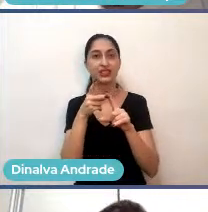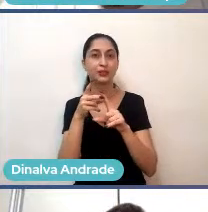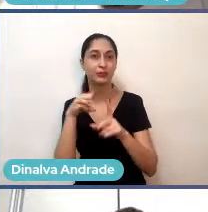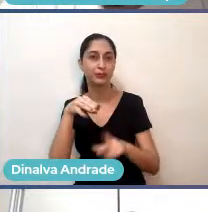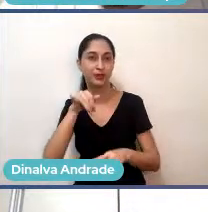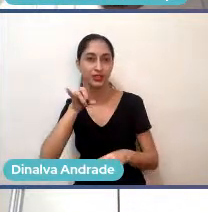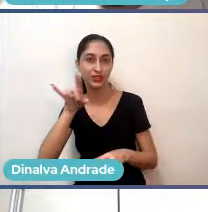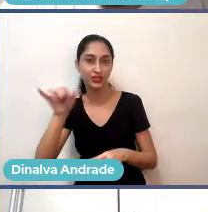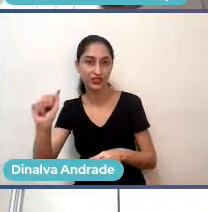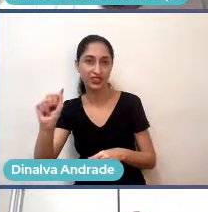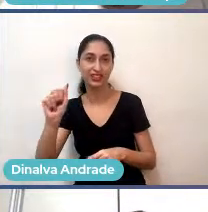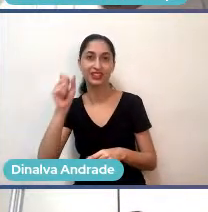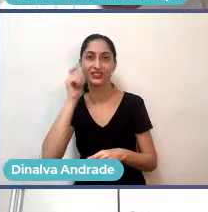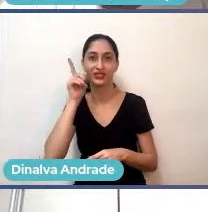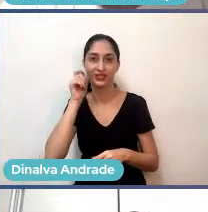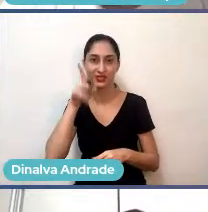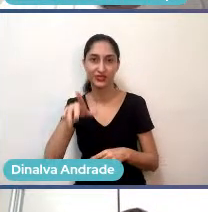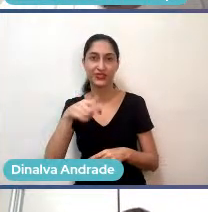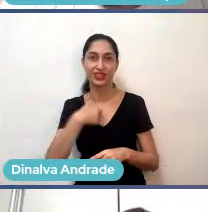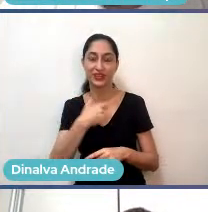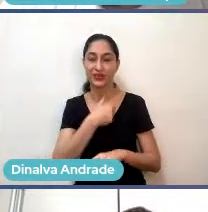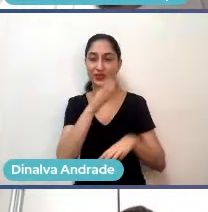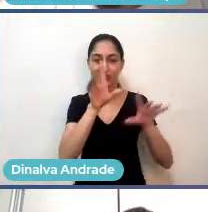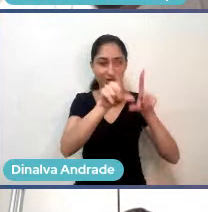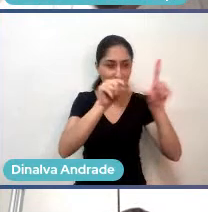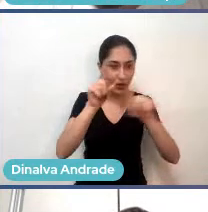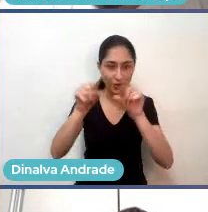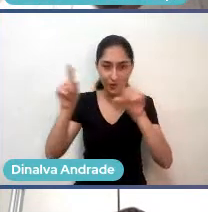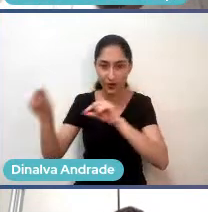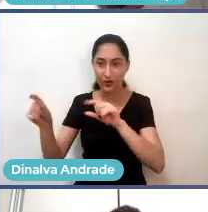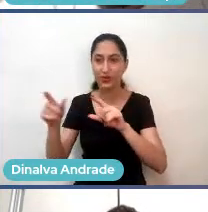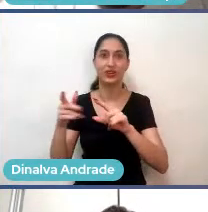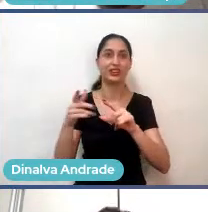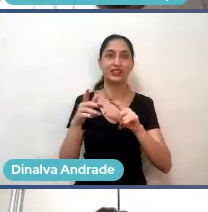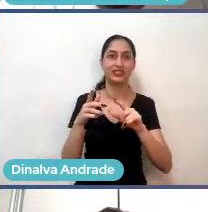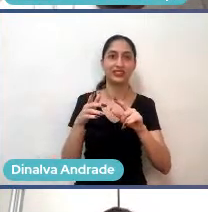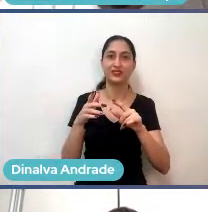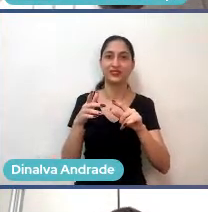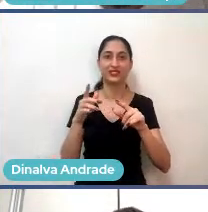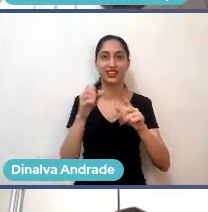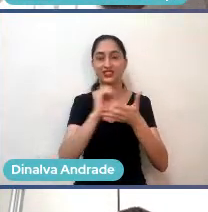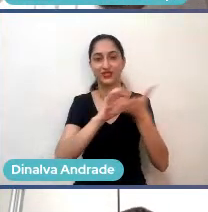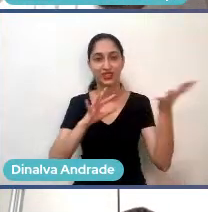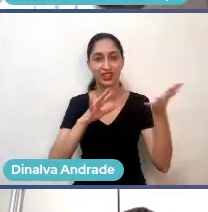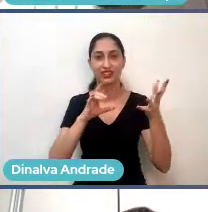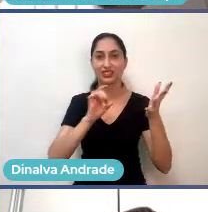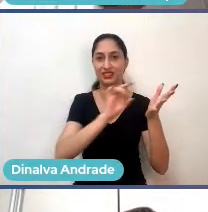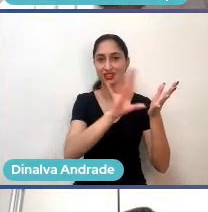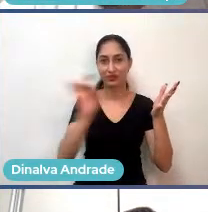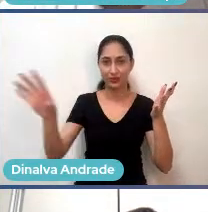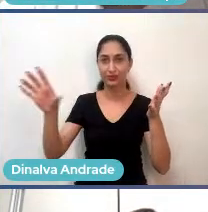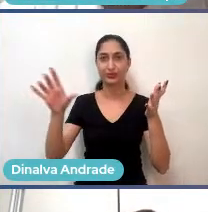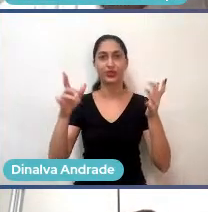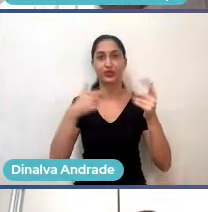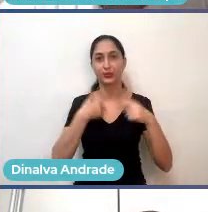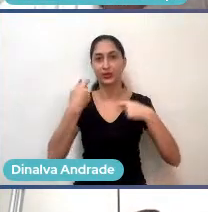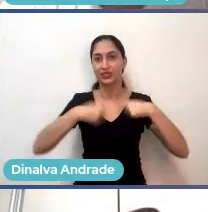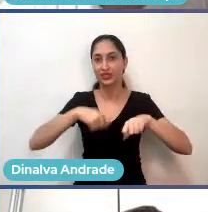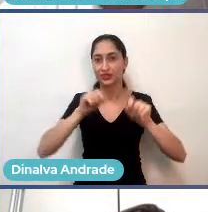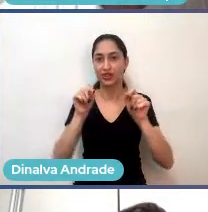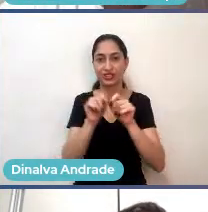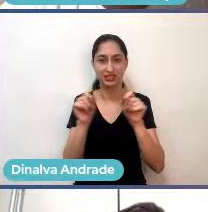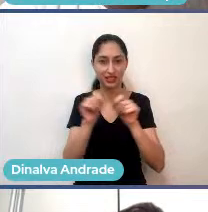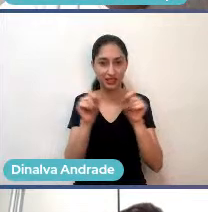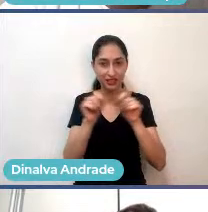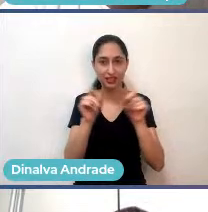tudo cor-de-rosa. Então, eu priorizo as atividades, faço o time inbox para cada coisa que eu tenho que fazer, então, né? Eu sei que eu